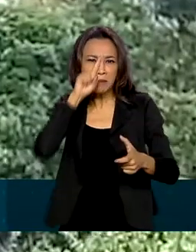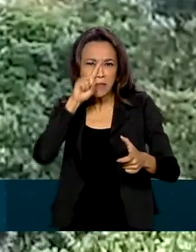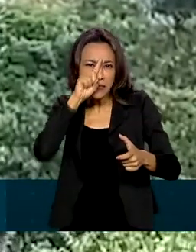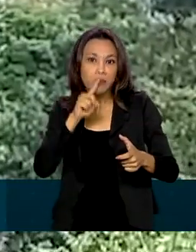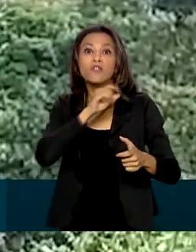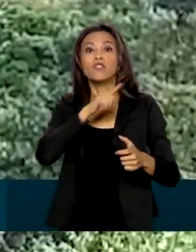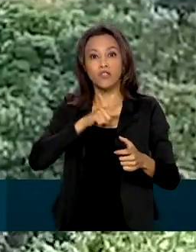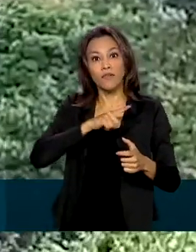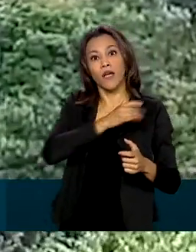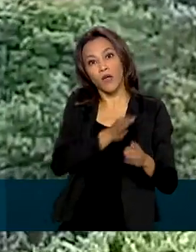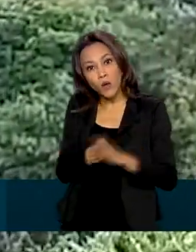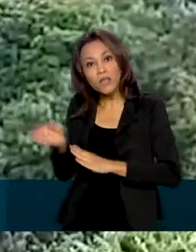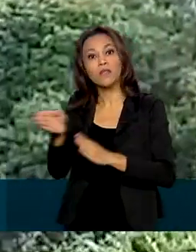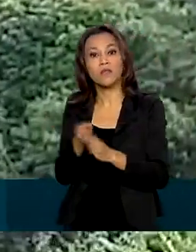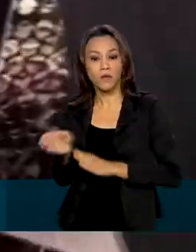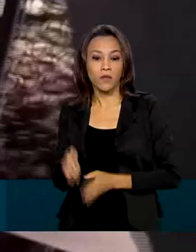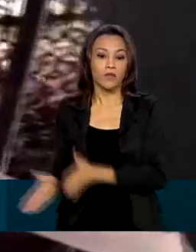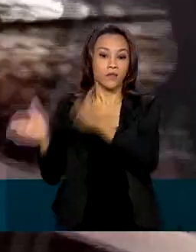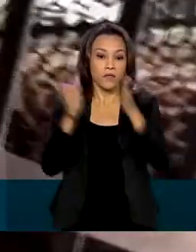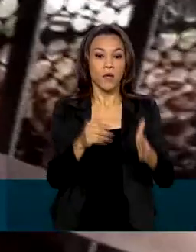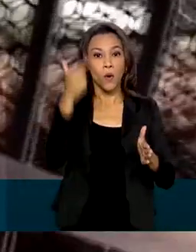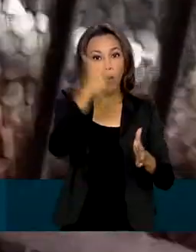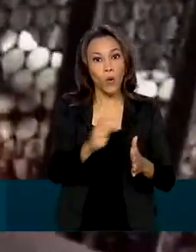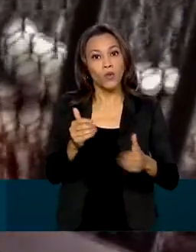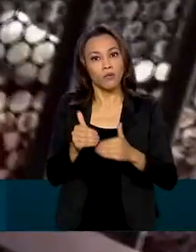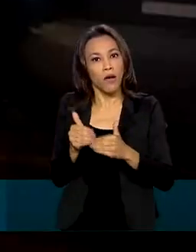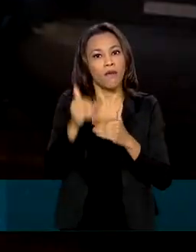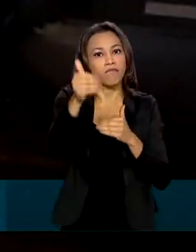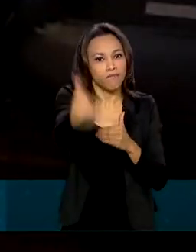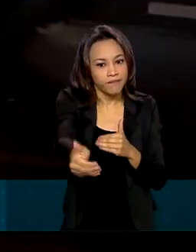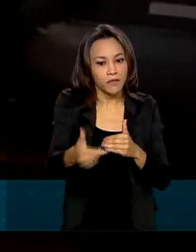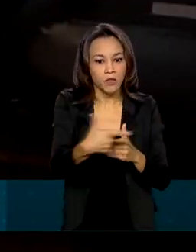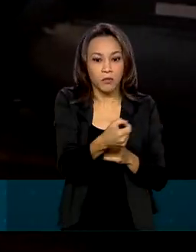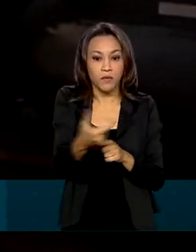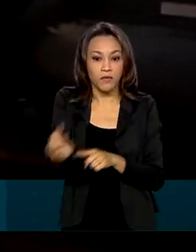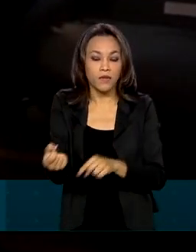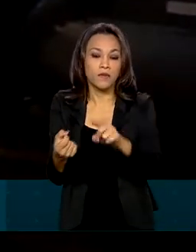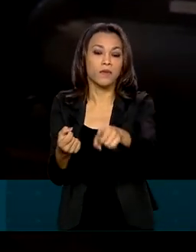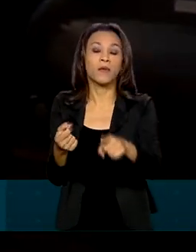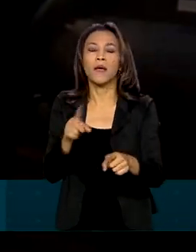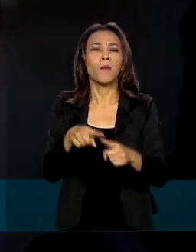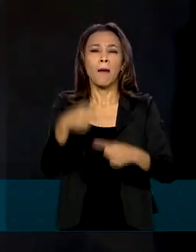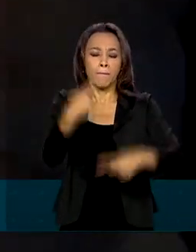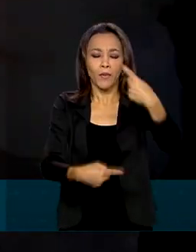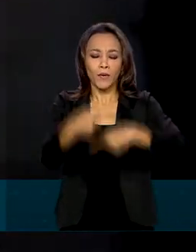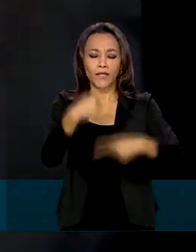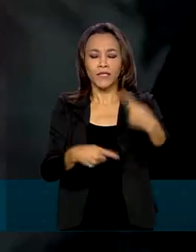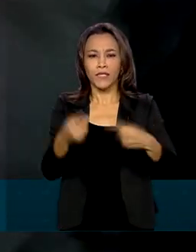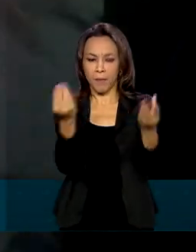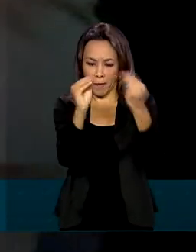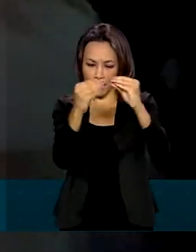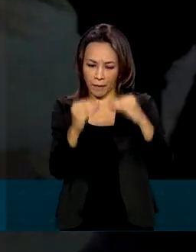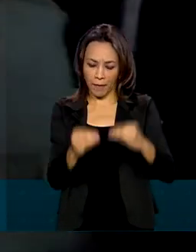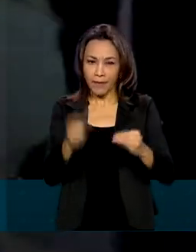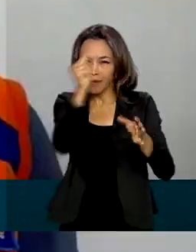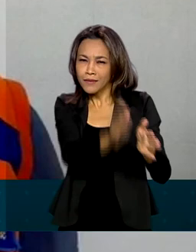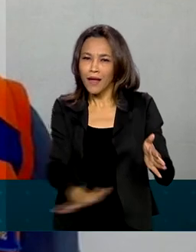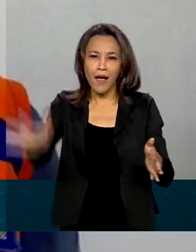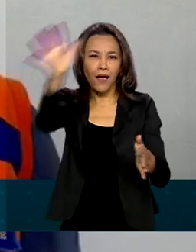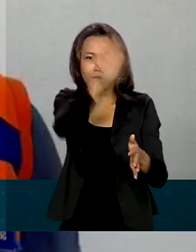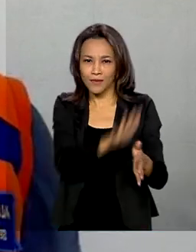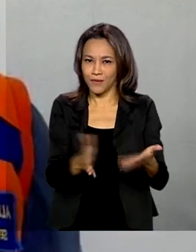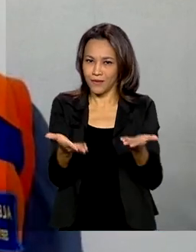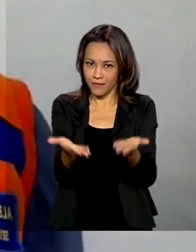Outro avanço em 2020 foi a regulamentação da lei que trata da Política Nacional de Proteção e Defesa Civil.